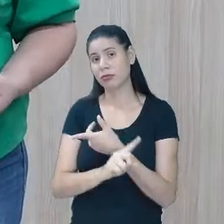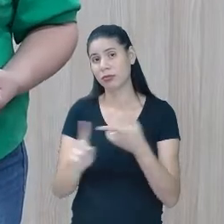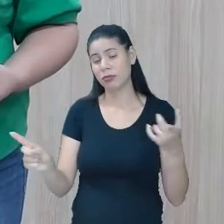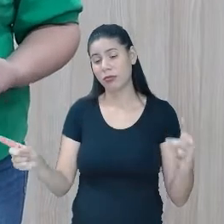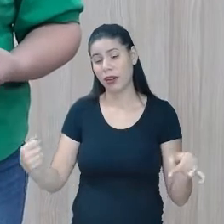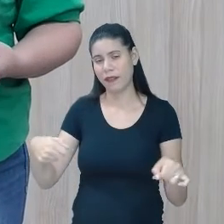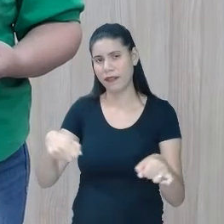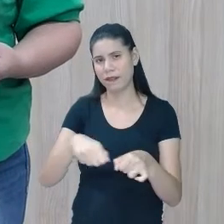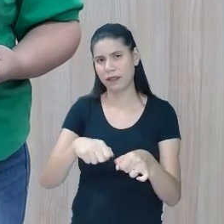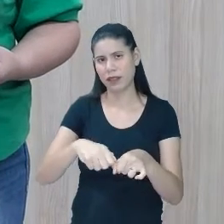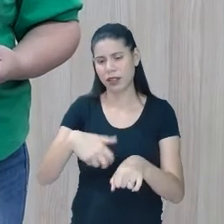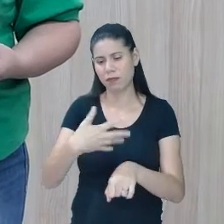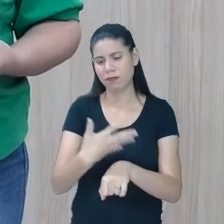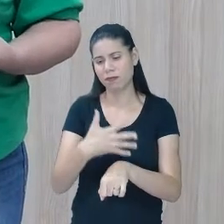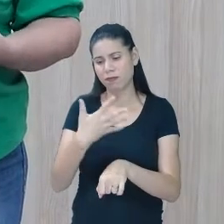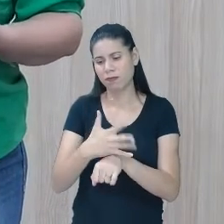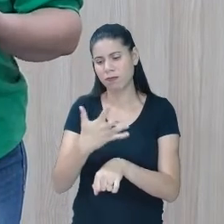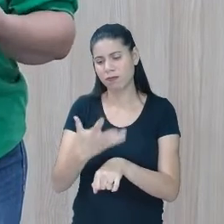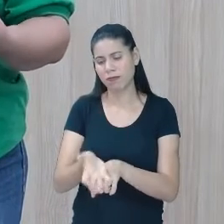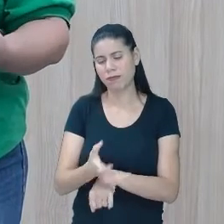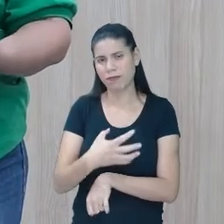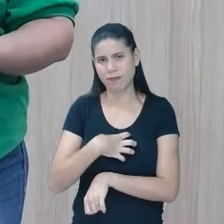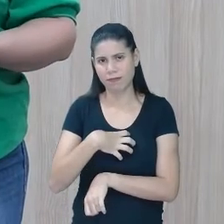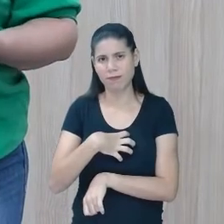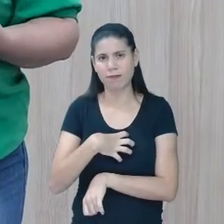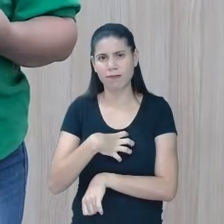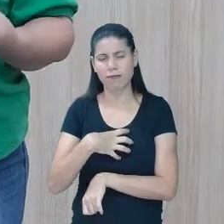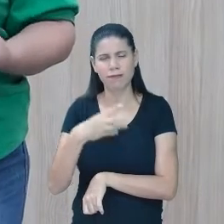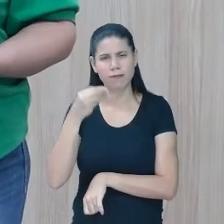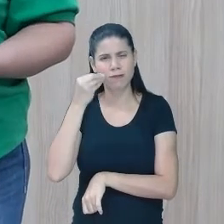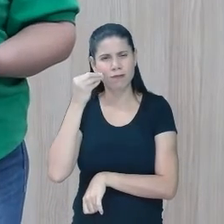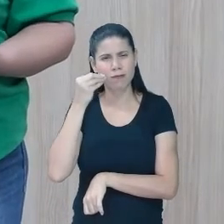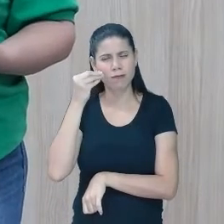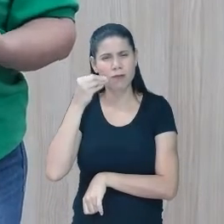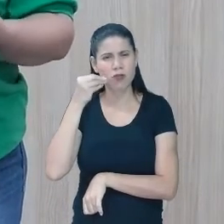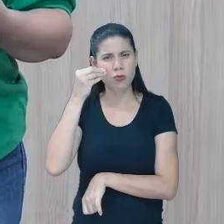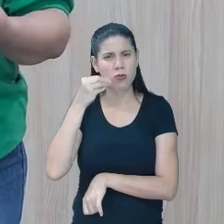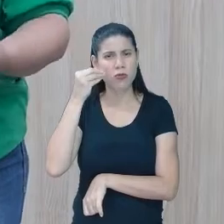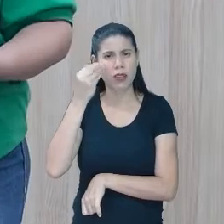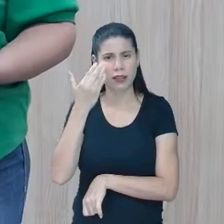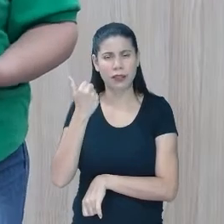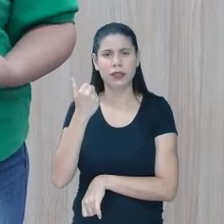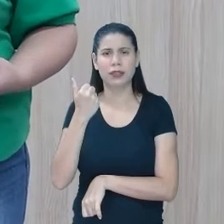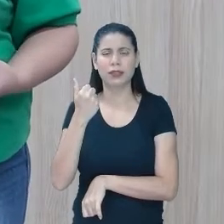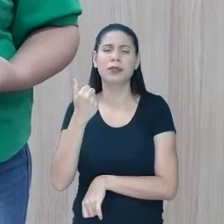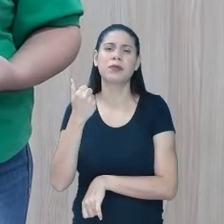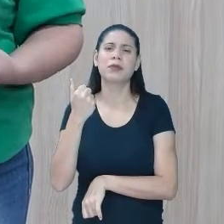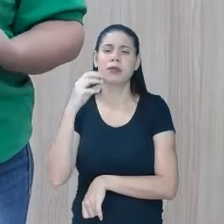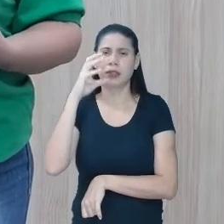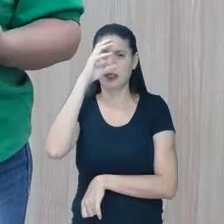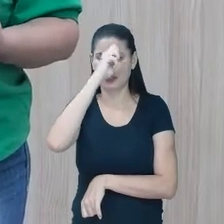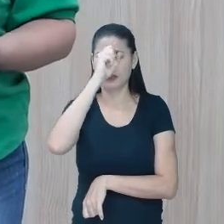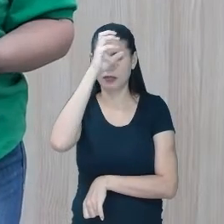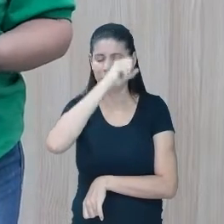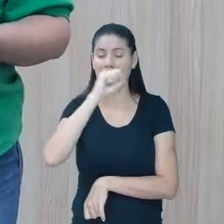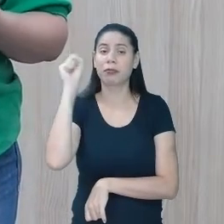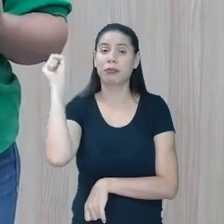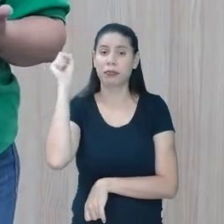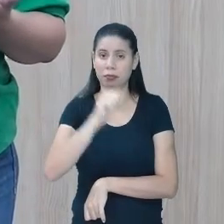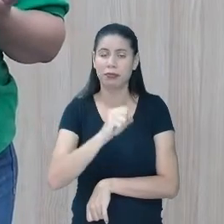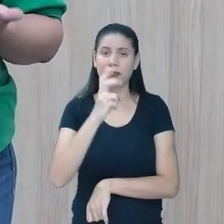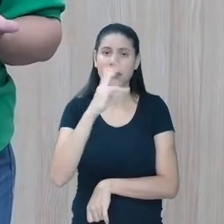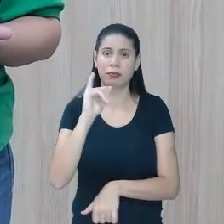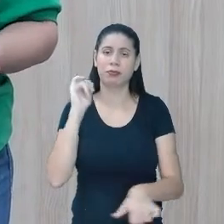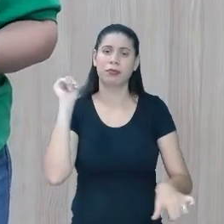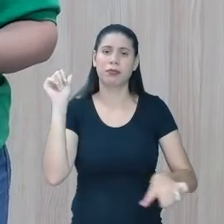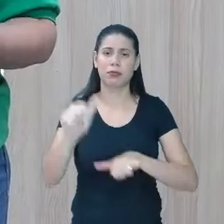fazer, o testar, o sentir, o fazer, o sentir aprender. Isso, sim, vai